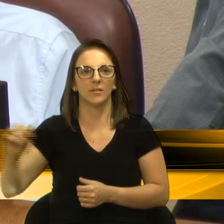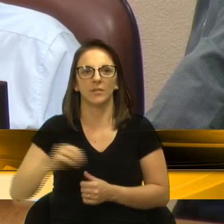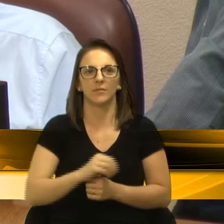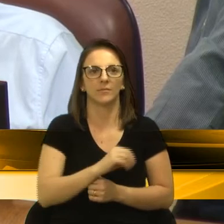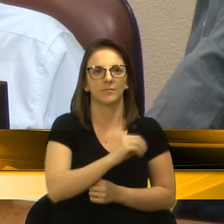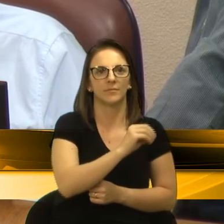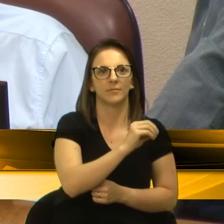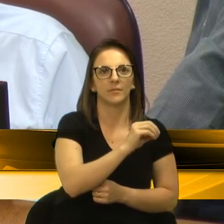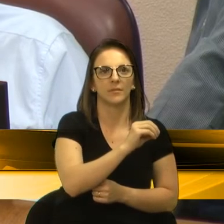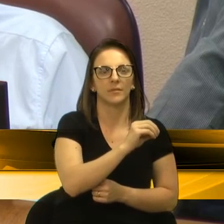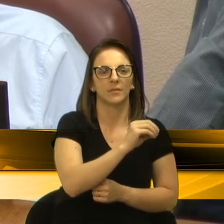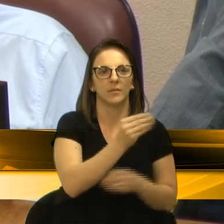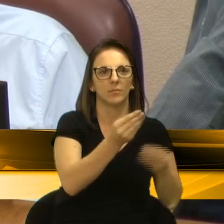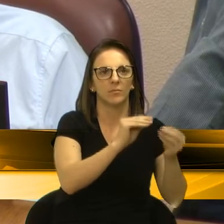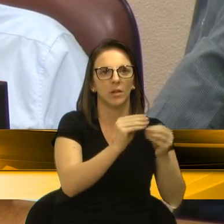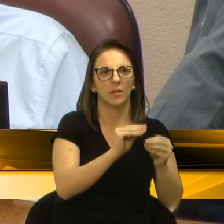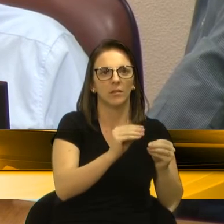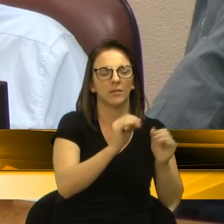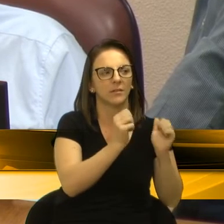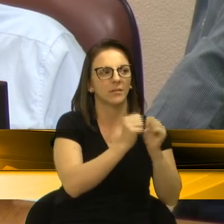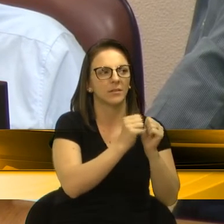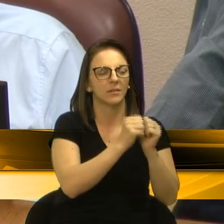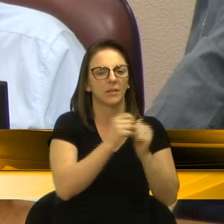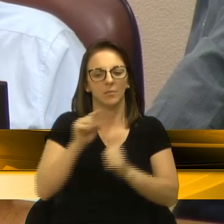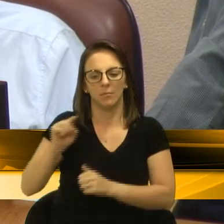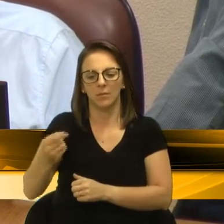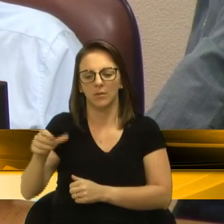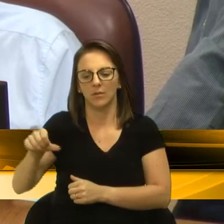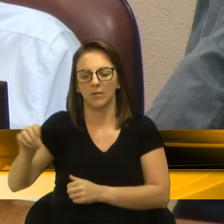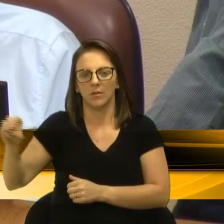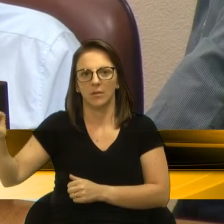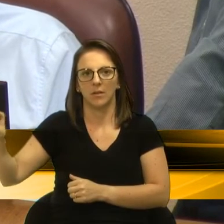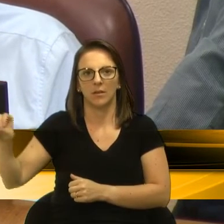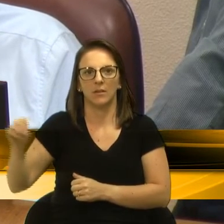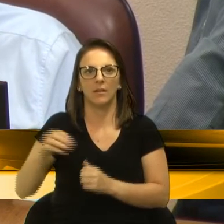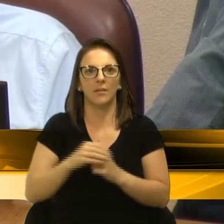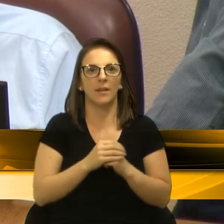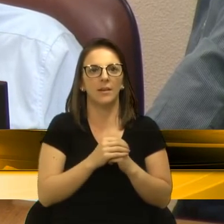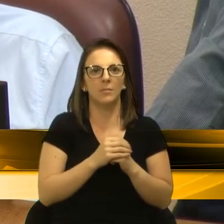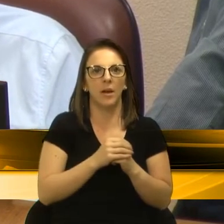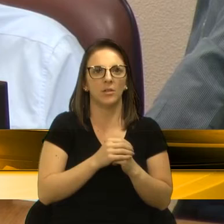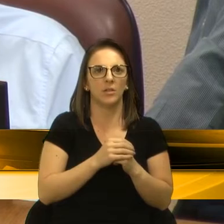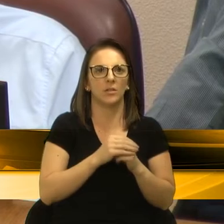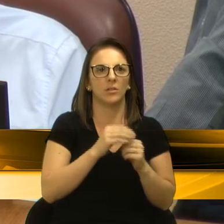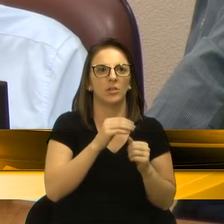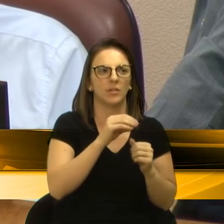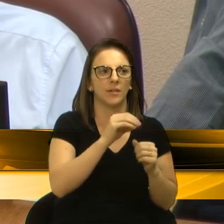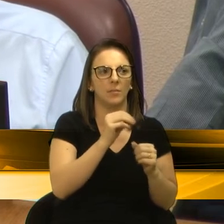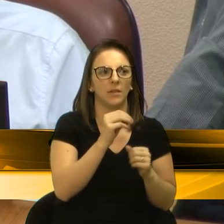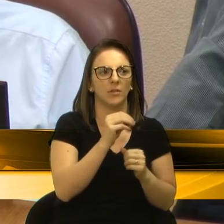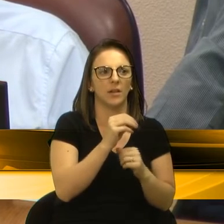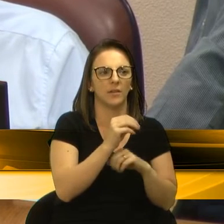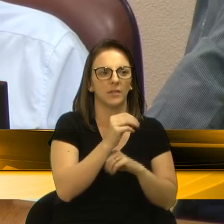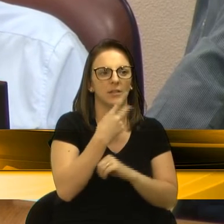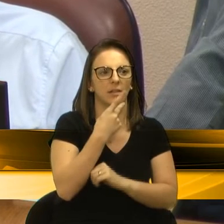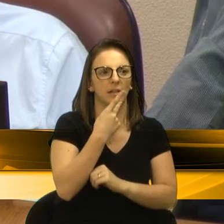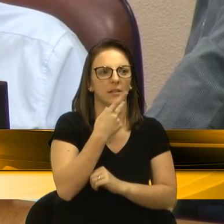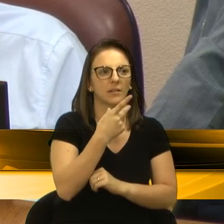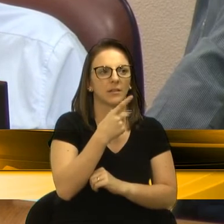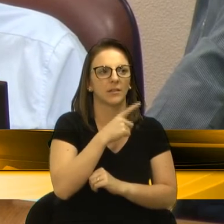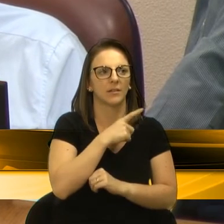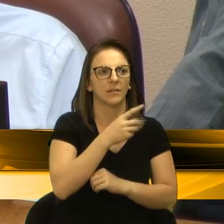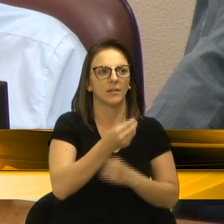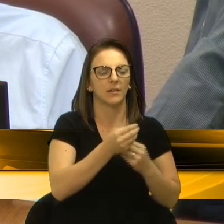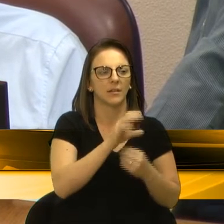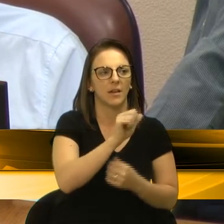instalação e programação de sistema 1.900, fonte chaveada 225,34, caixa stack